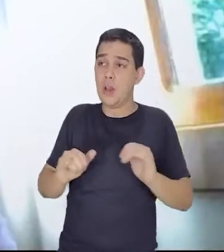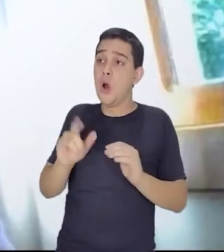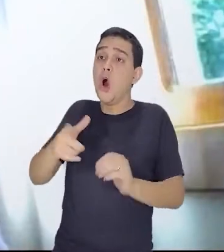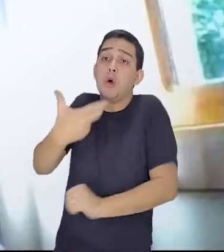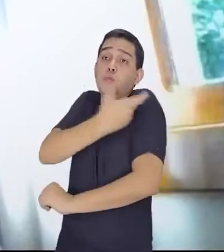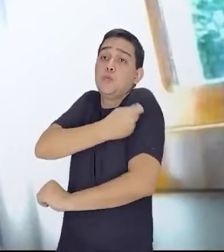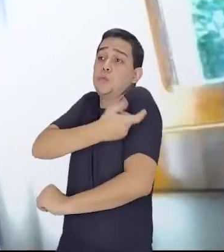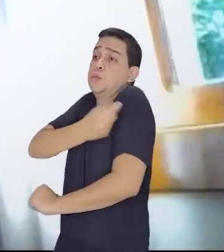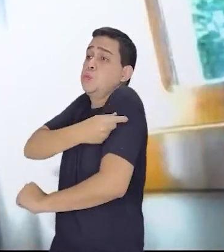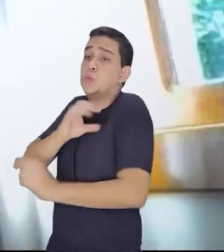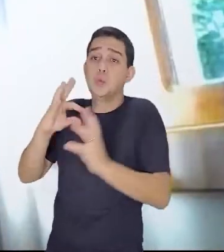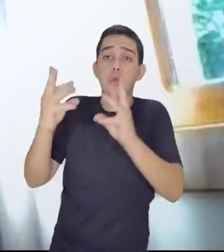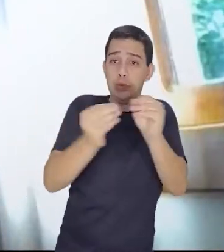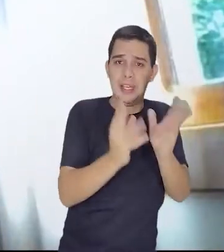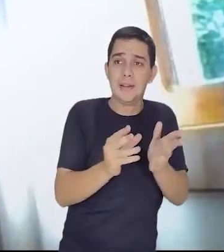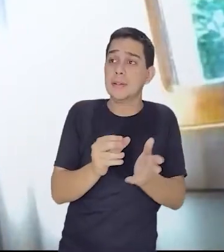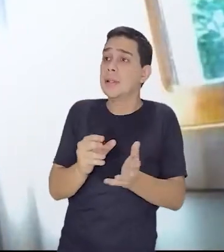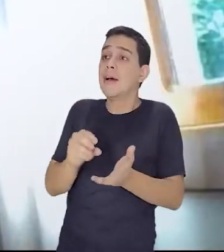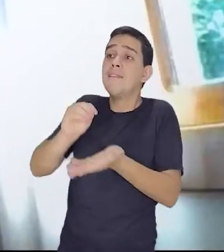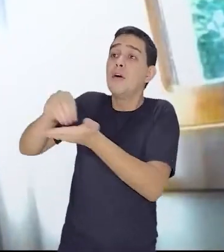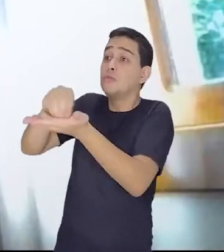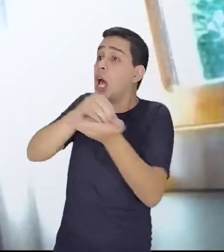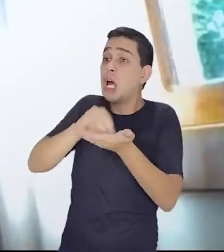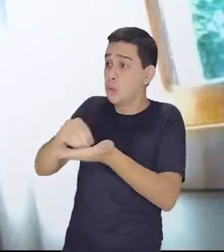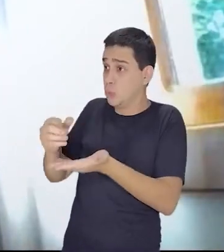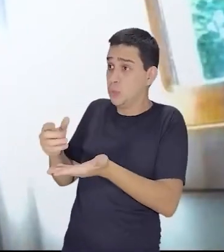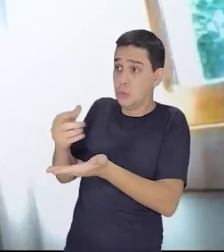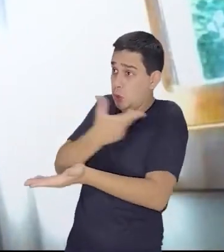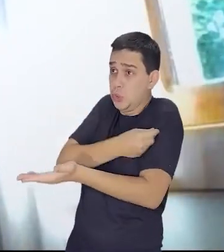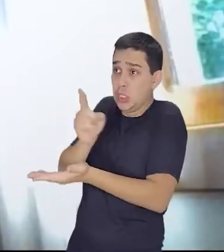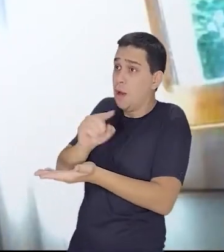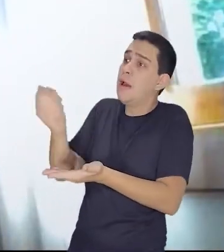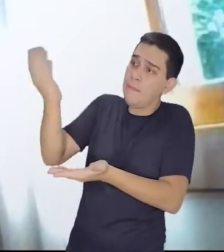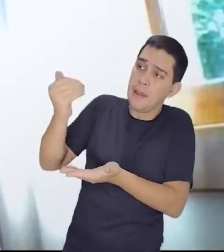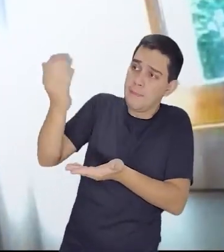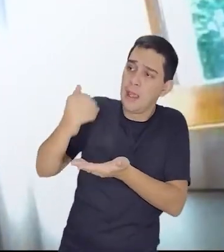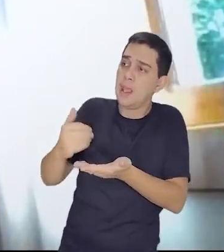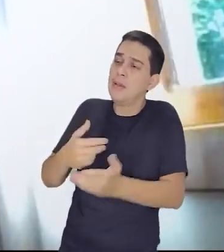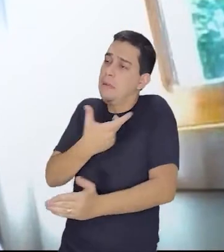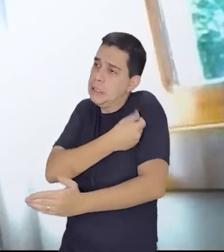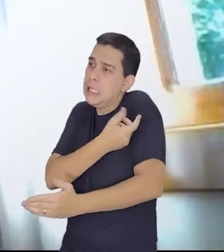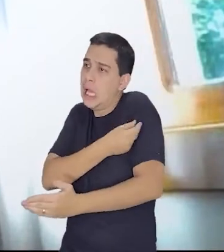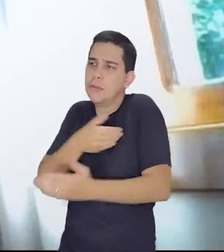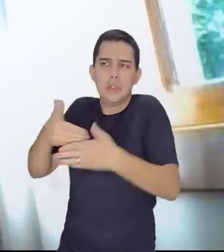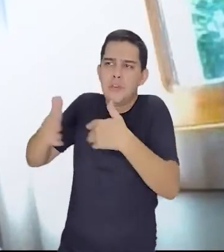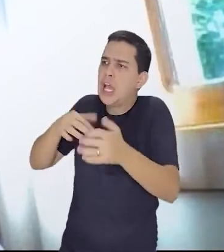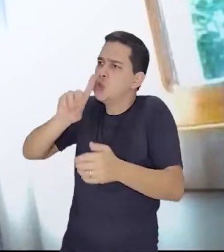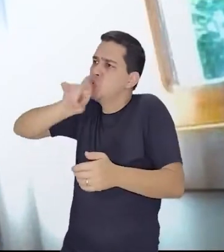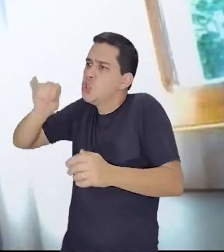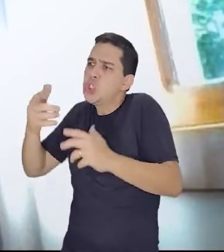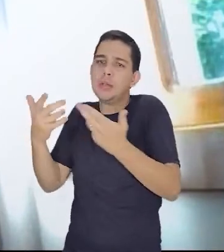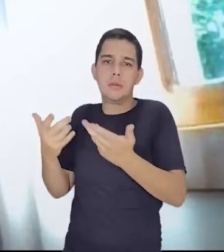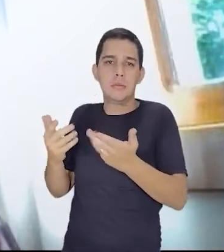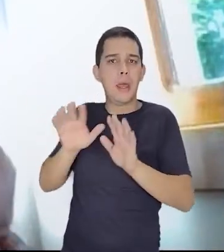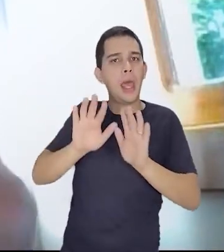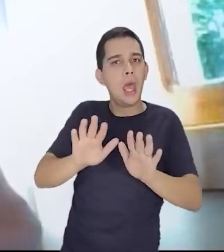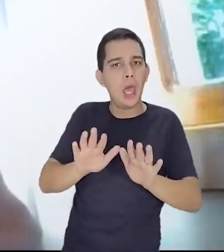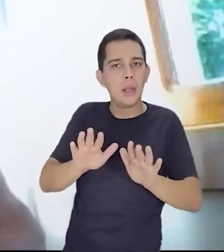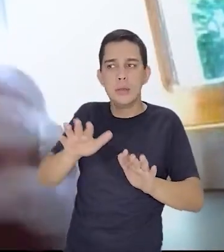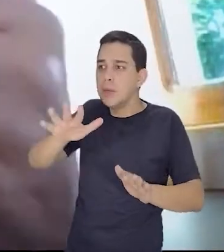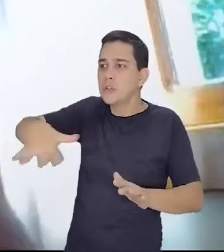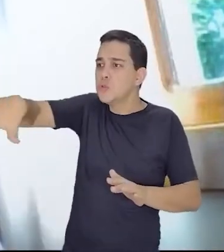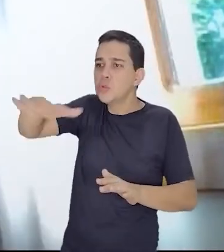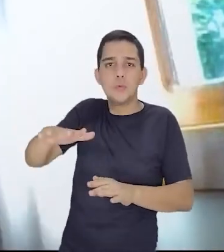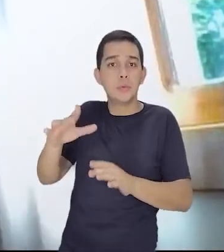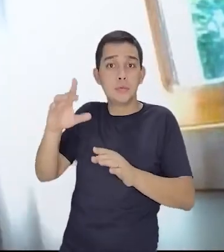as pessoas com deficiência não estavam incluídas nessa repescagem. Então, havia um dizer para nós que elas seriam